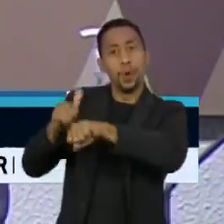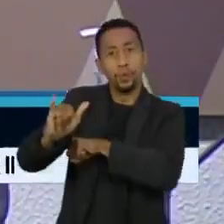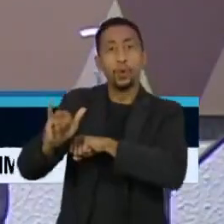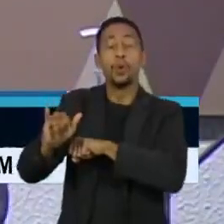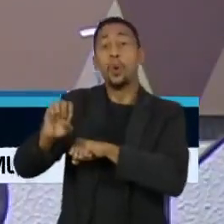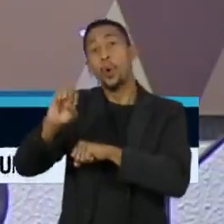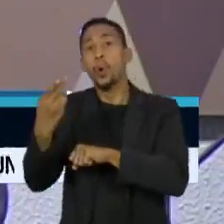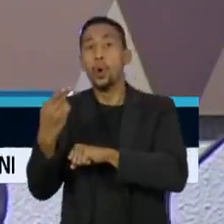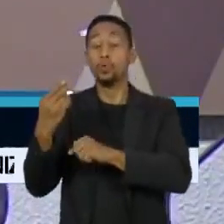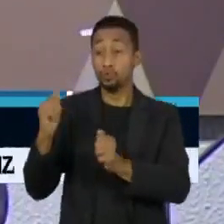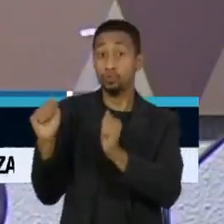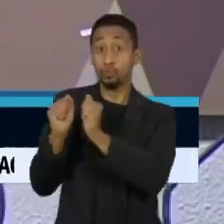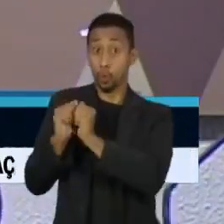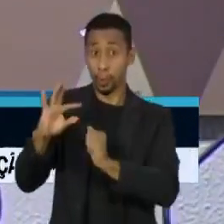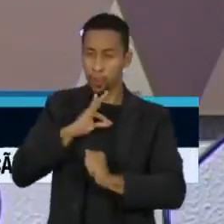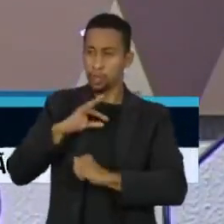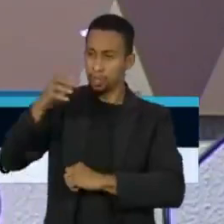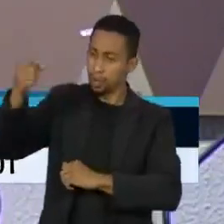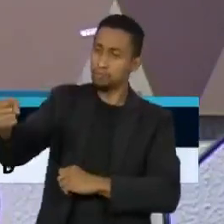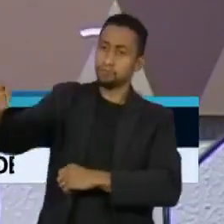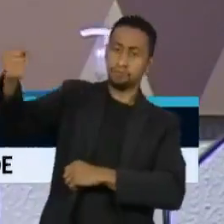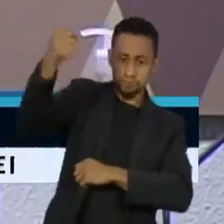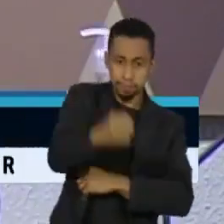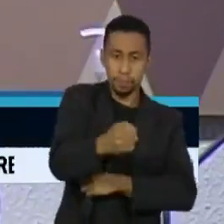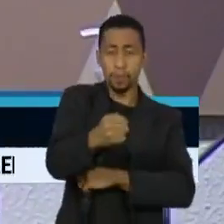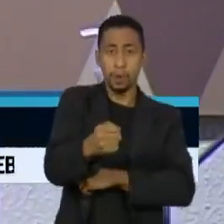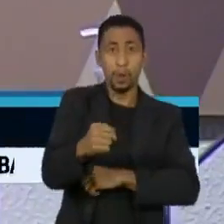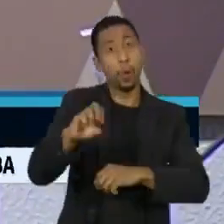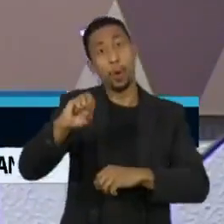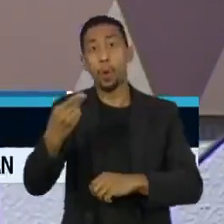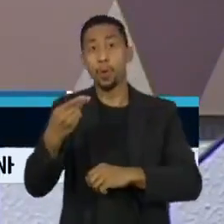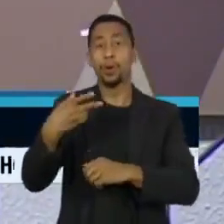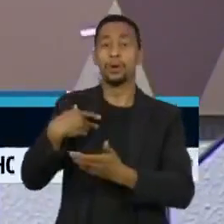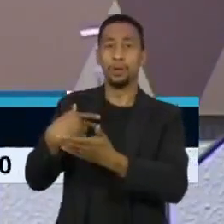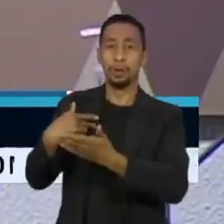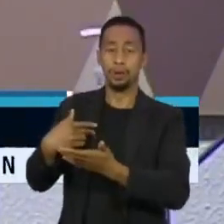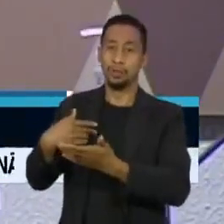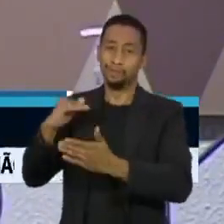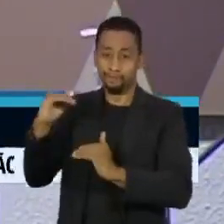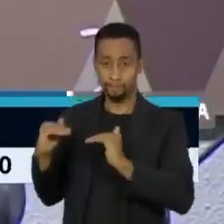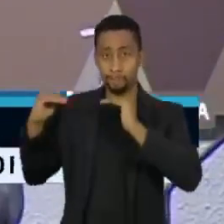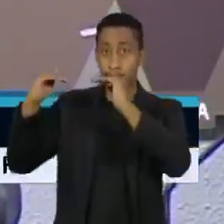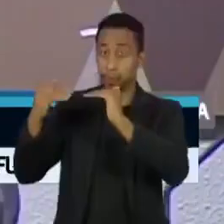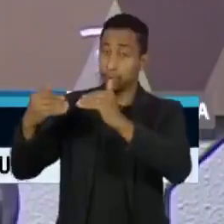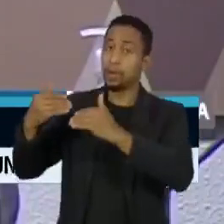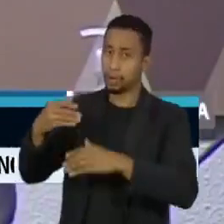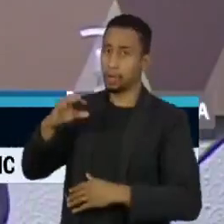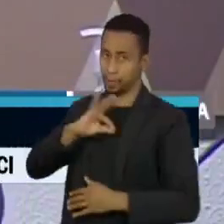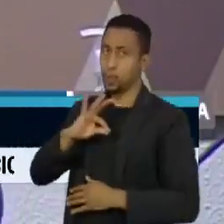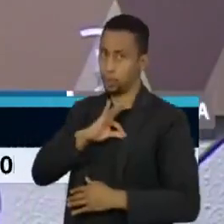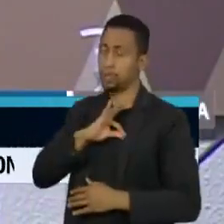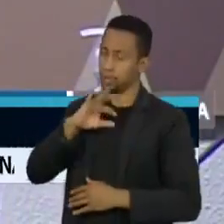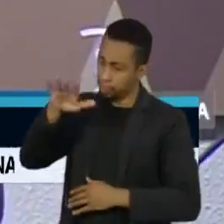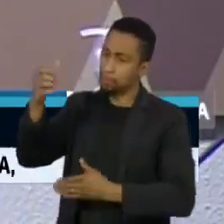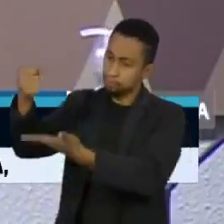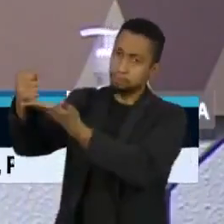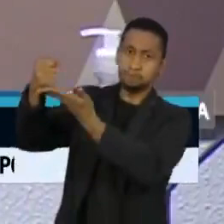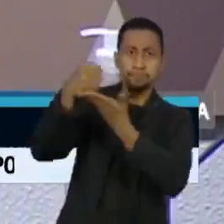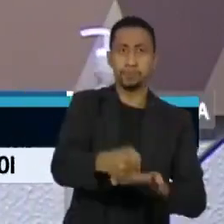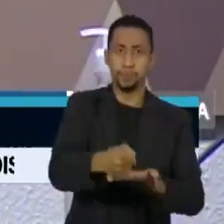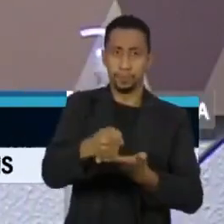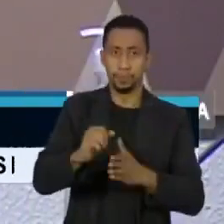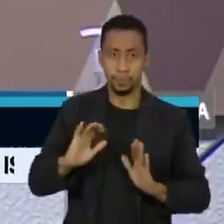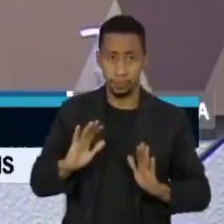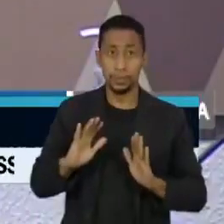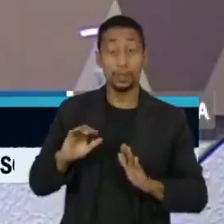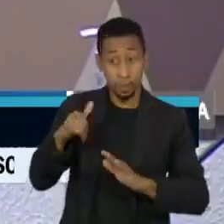seja conduzido por oficial de justiça, o qual poderá solicitar o auxílio da Força Pública. Para além dessas medidas, diante da